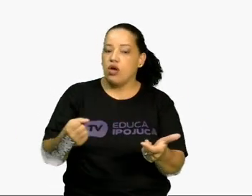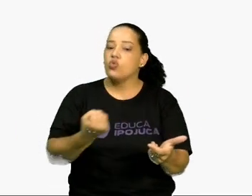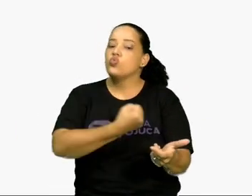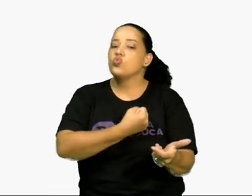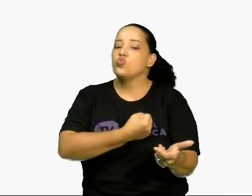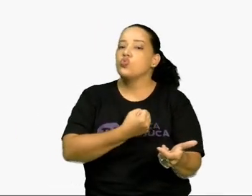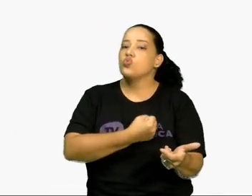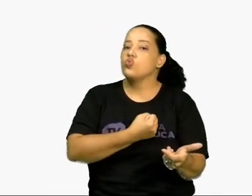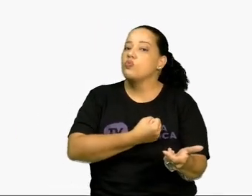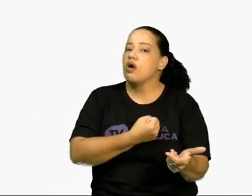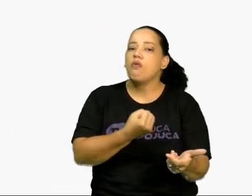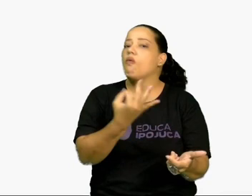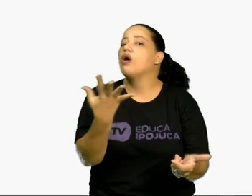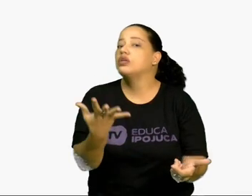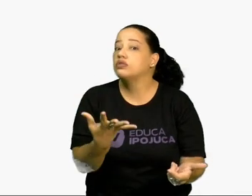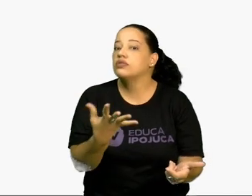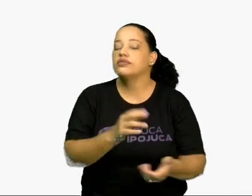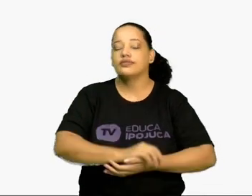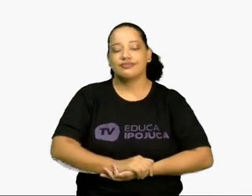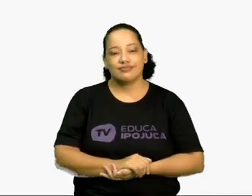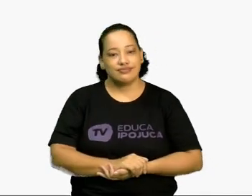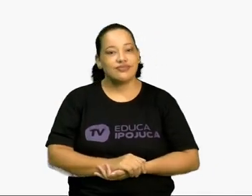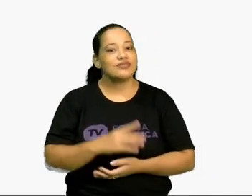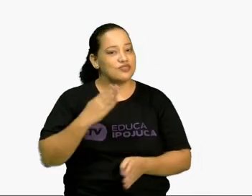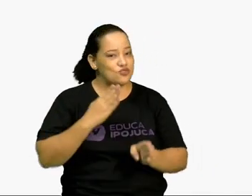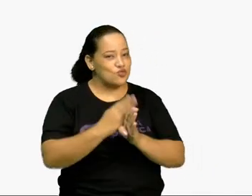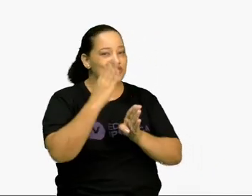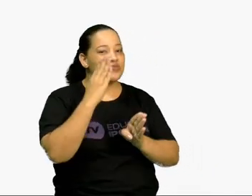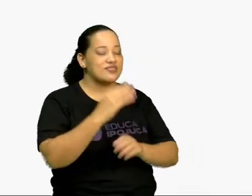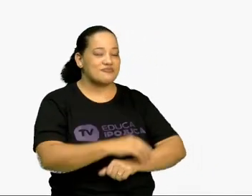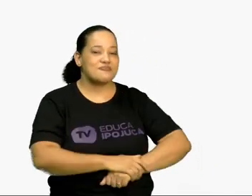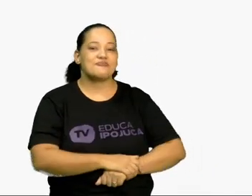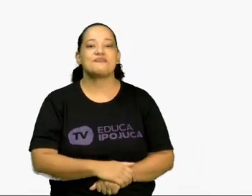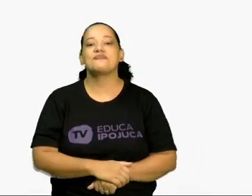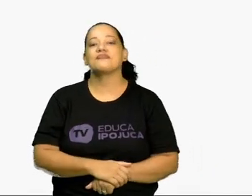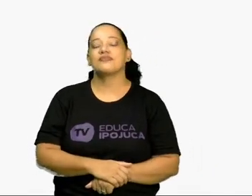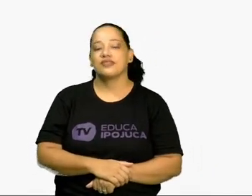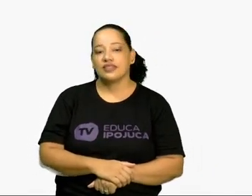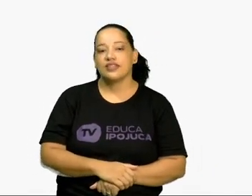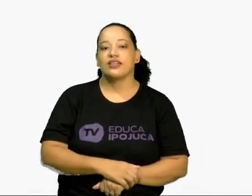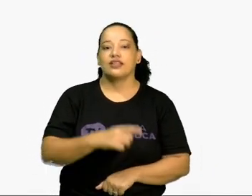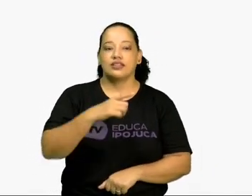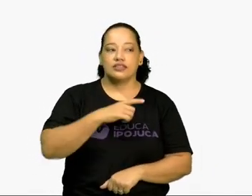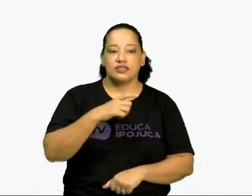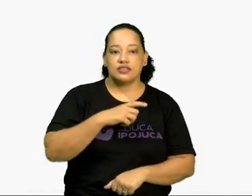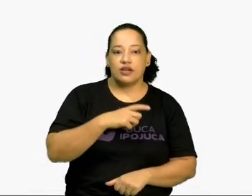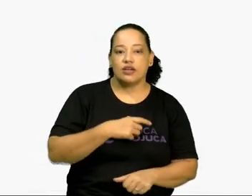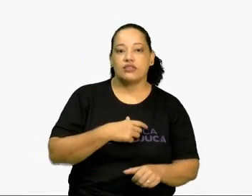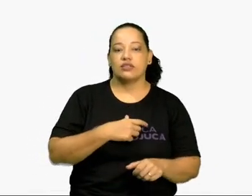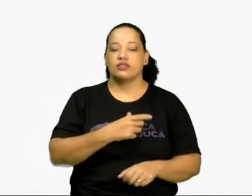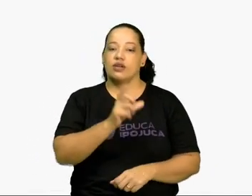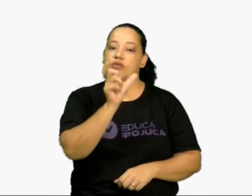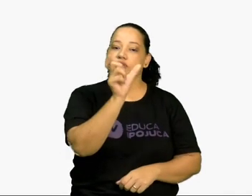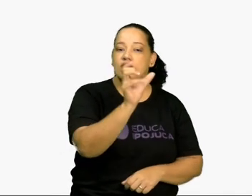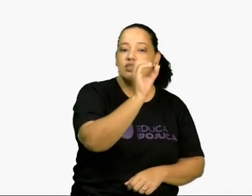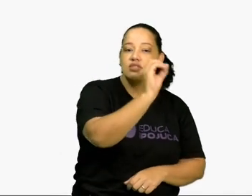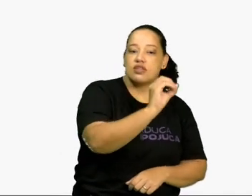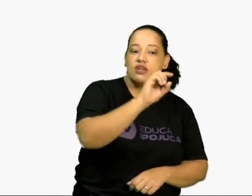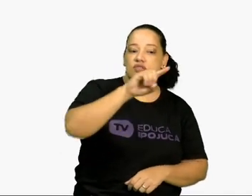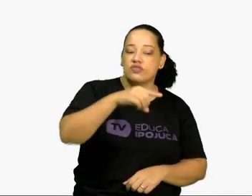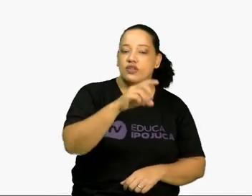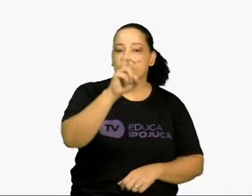é... Vamos descobrir? Aí, as grandezas, bilhões, 0,05%.